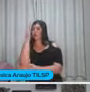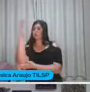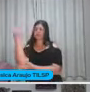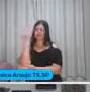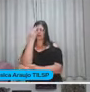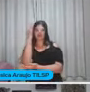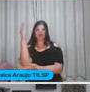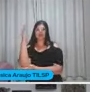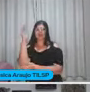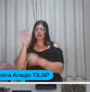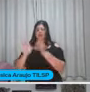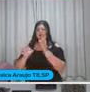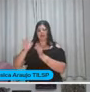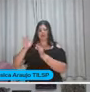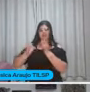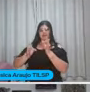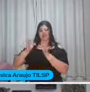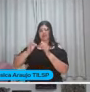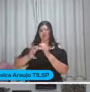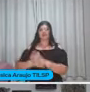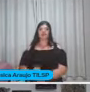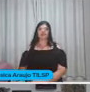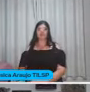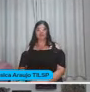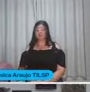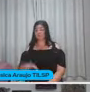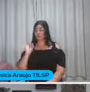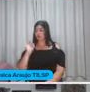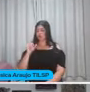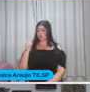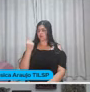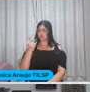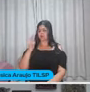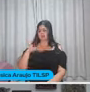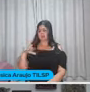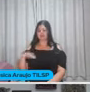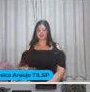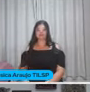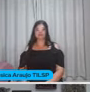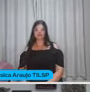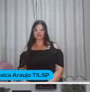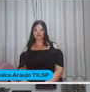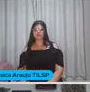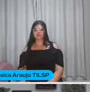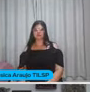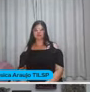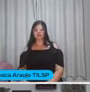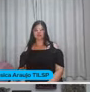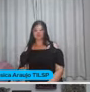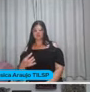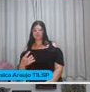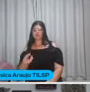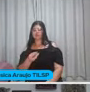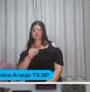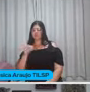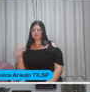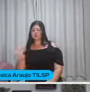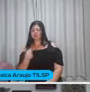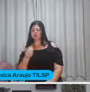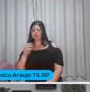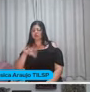É equilibrado Então, só uma criança Que é colocada Pra sentir o ar Mais